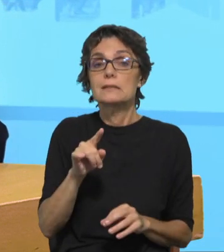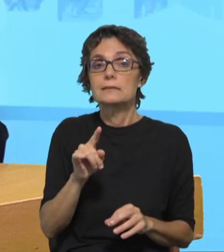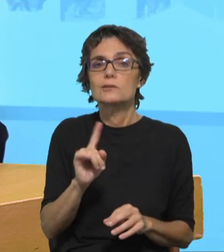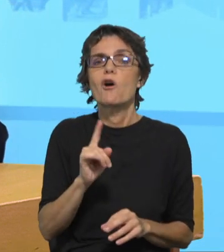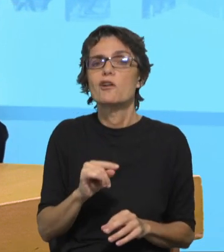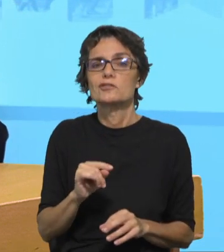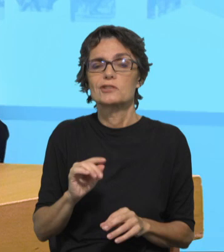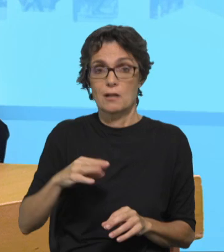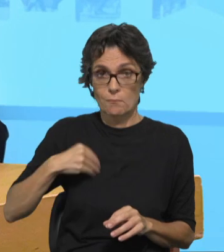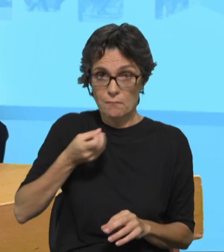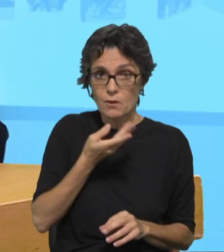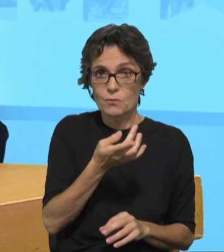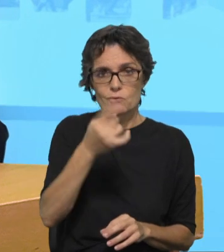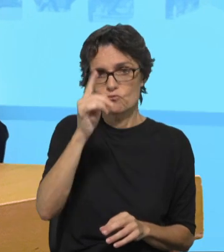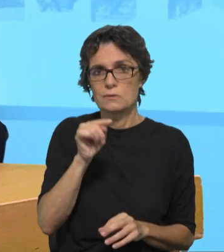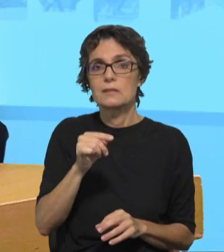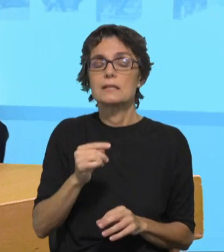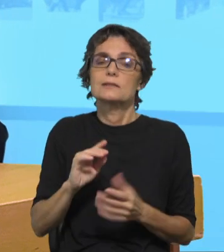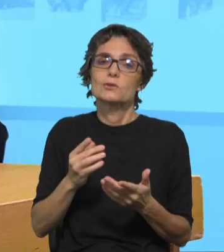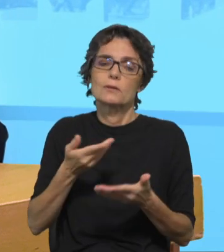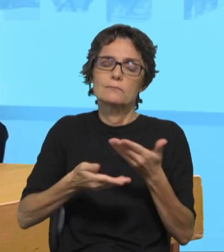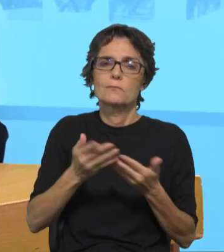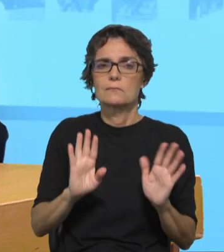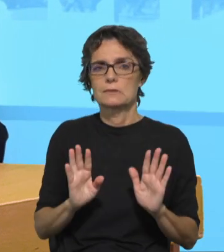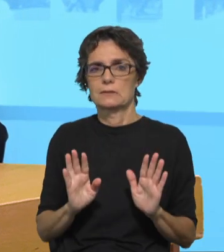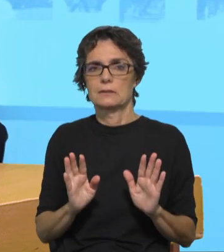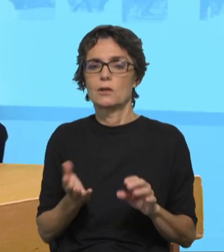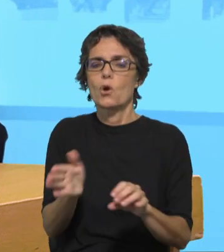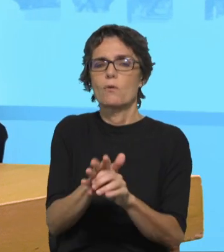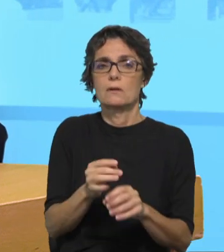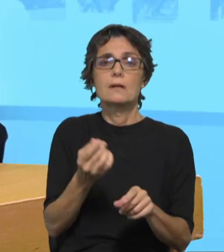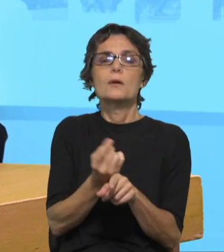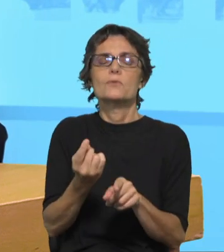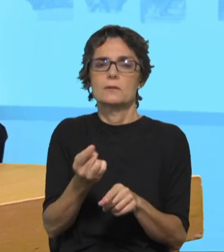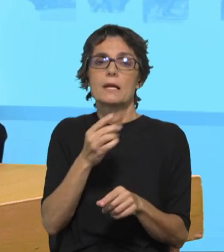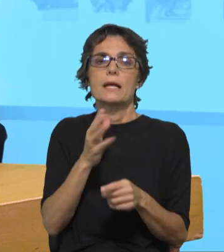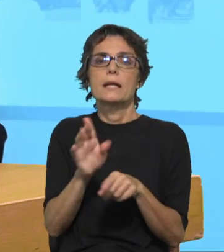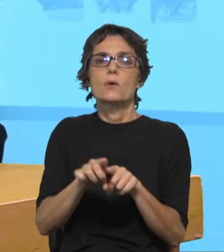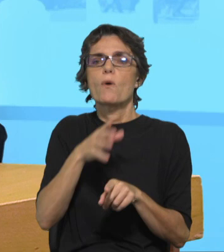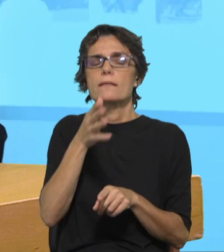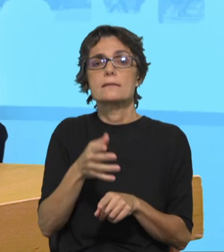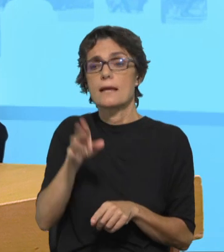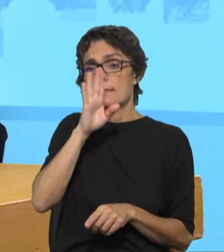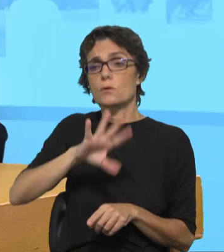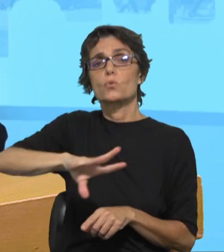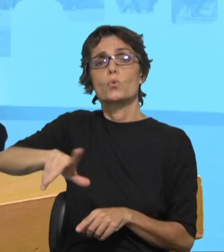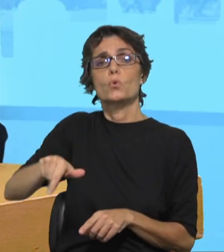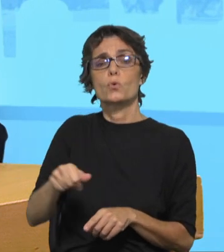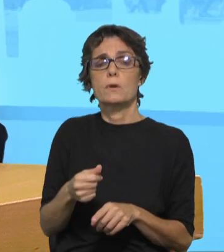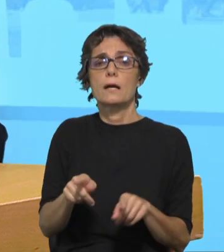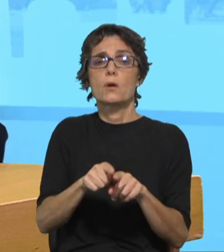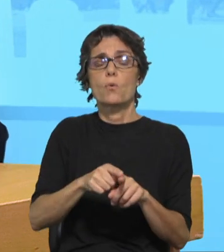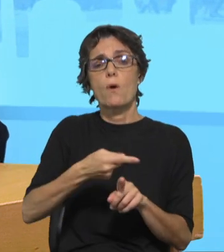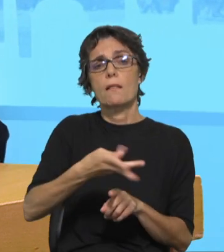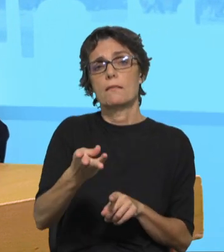compensar e dizer que matar alguém equivale a X tempo de prisão, roubar alguém equivale